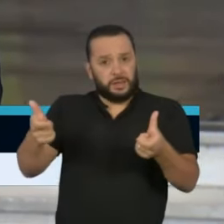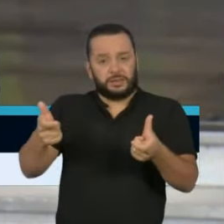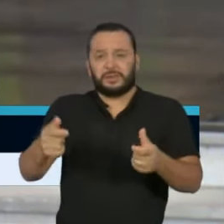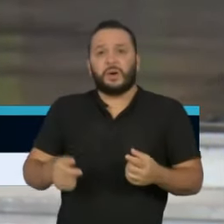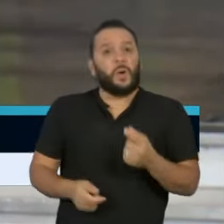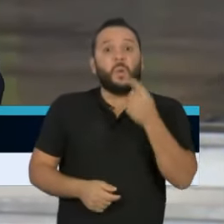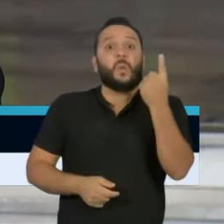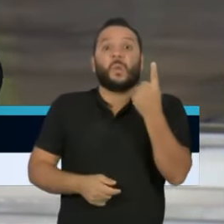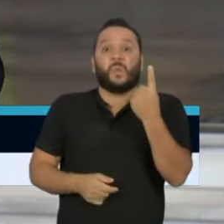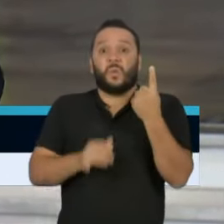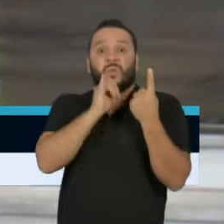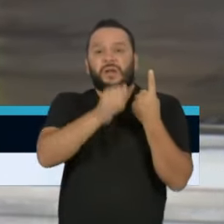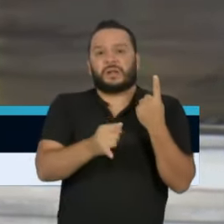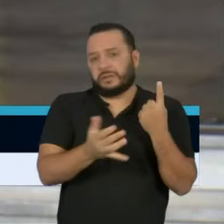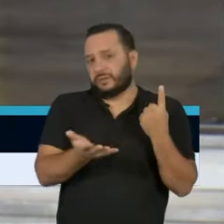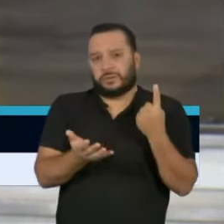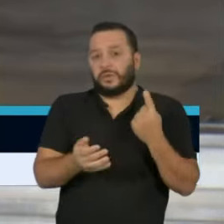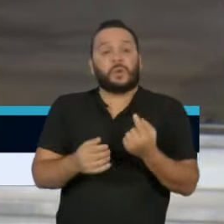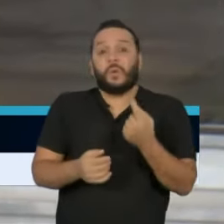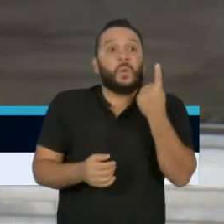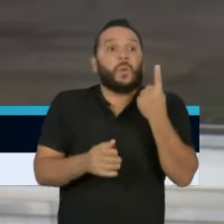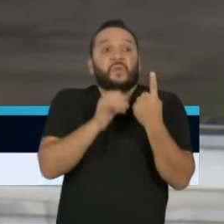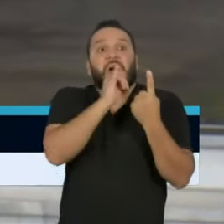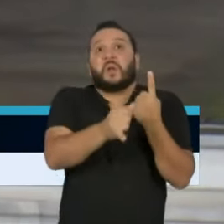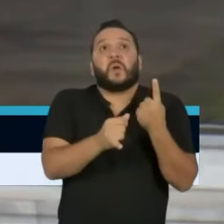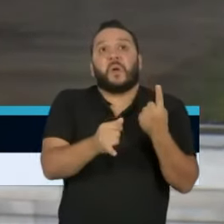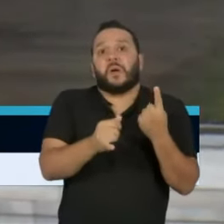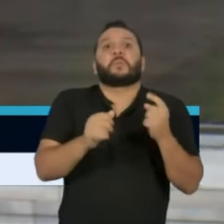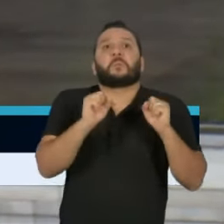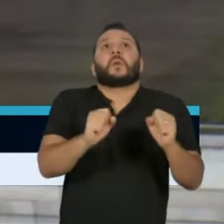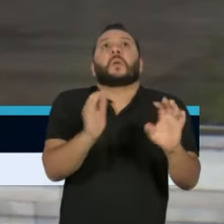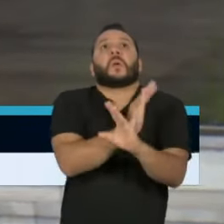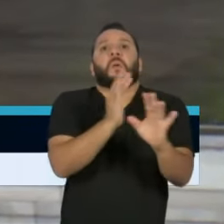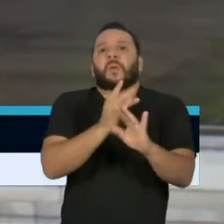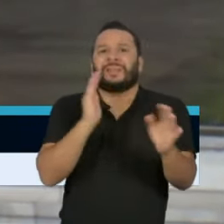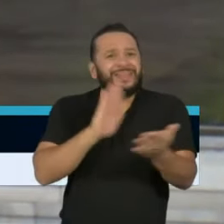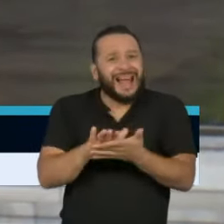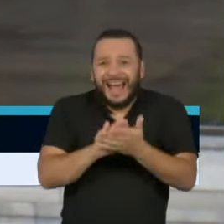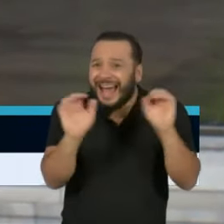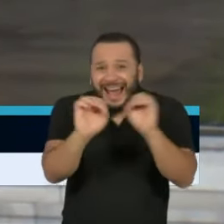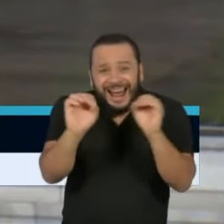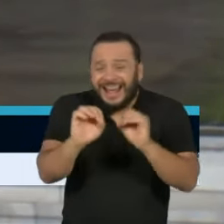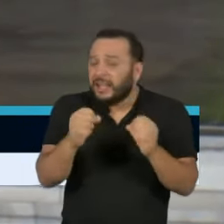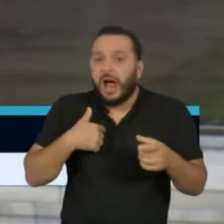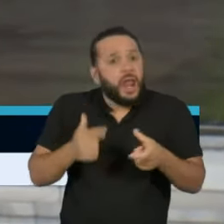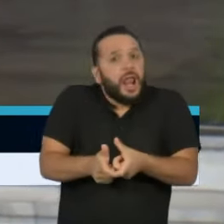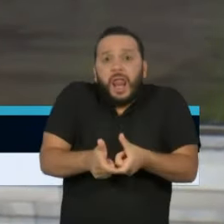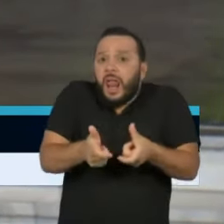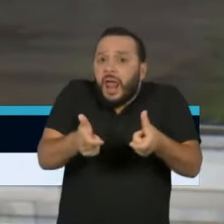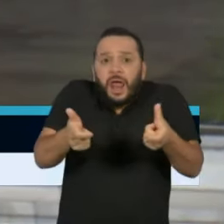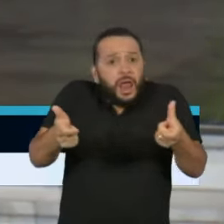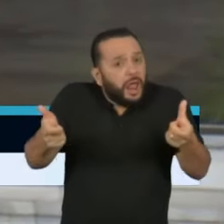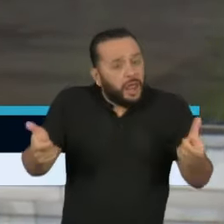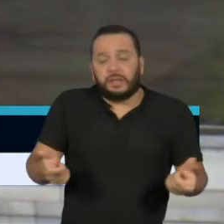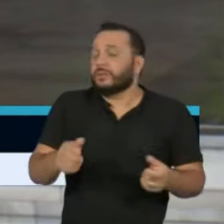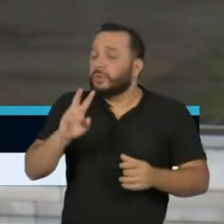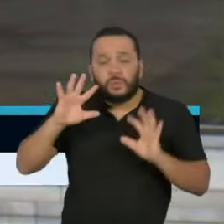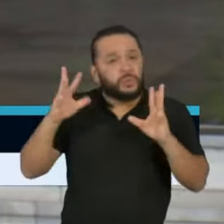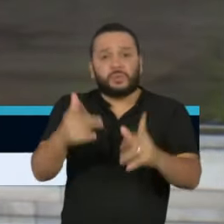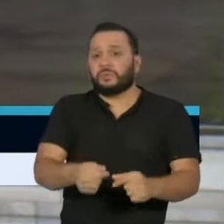comunicação sequer, independentemente do seu tamanho, da sua dimensão e da sua cobertura, defendendo o contrário.